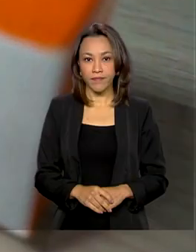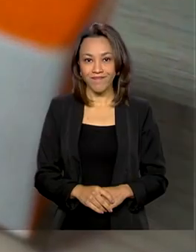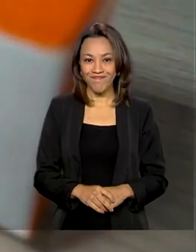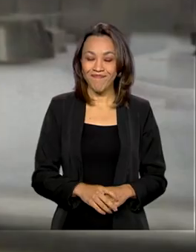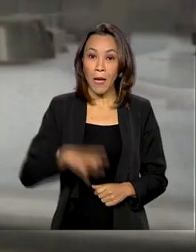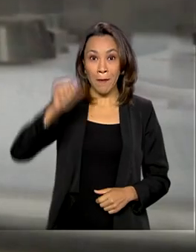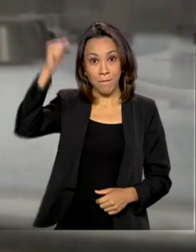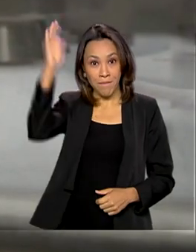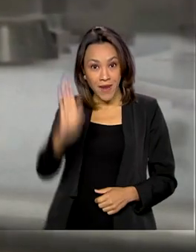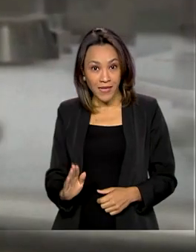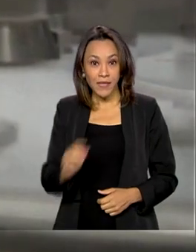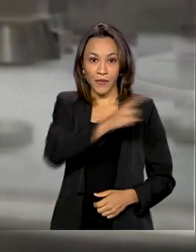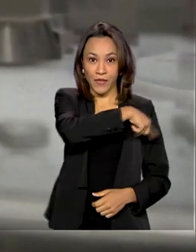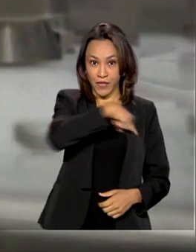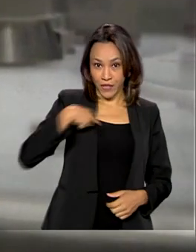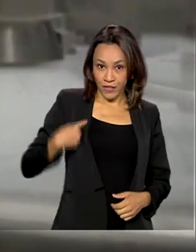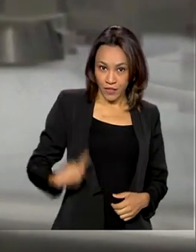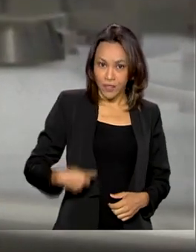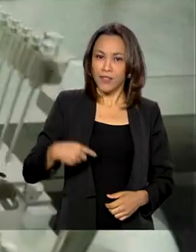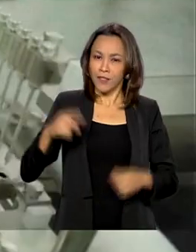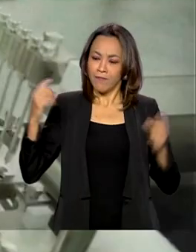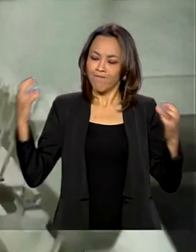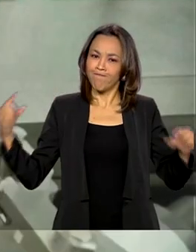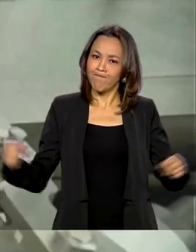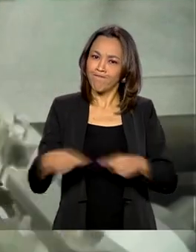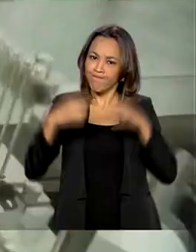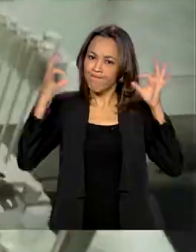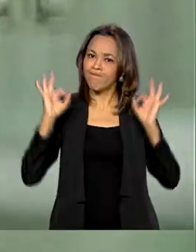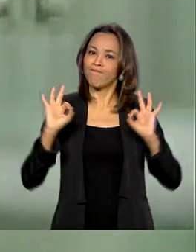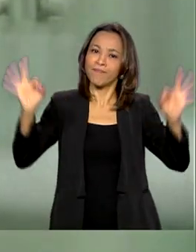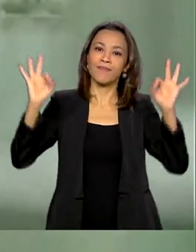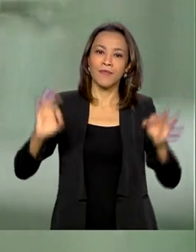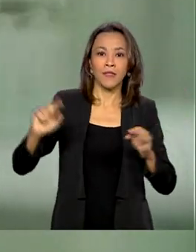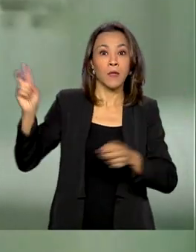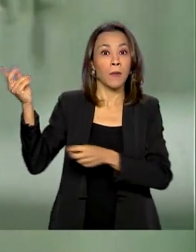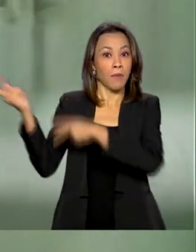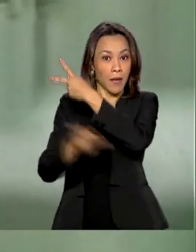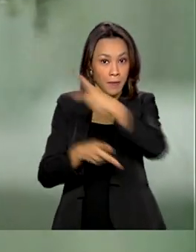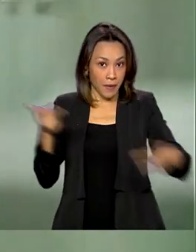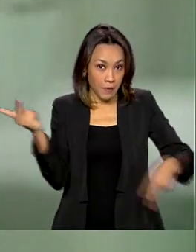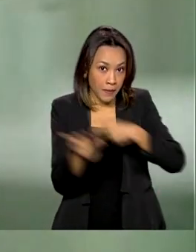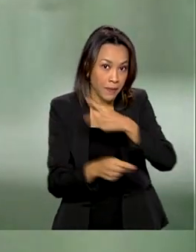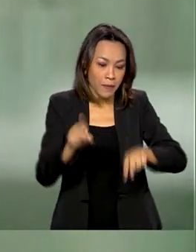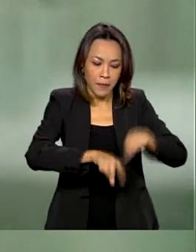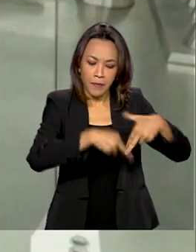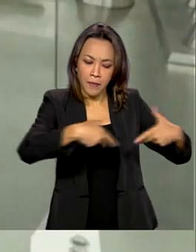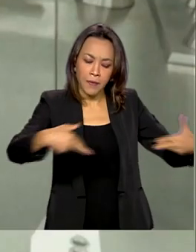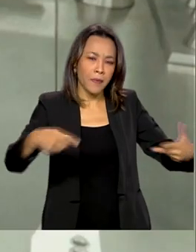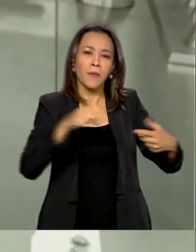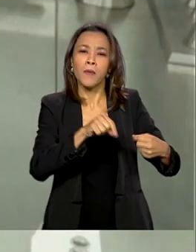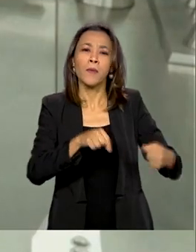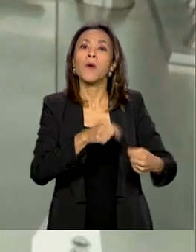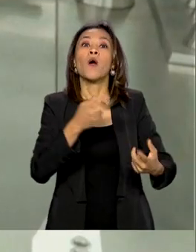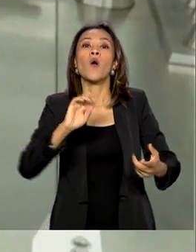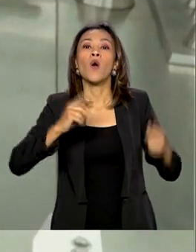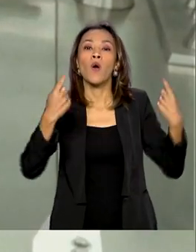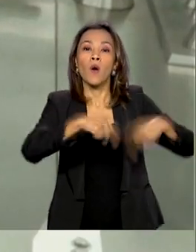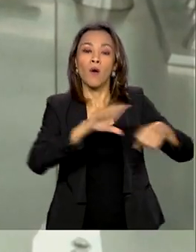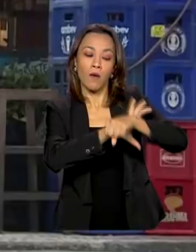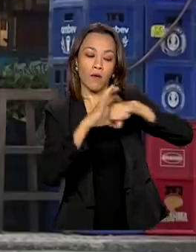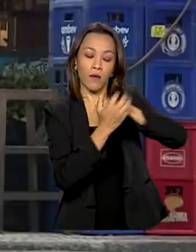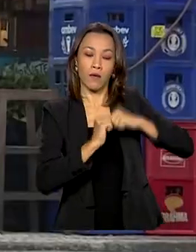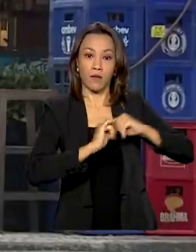Brasil e China acertam o envio de insumos para a fabricação de vacinas contra a Covid-19 no Instituto Butantan.